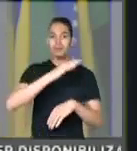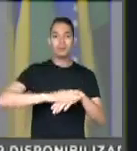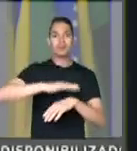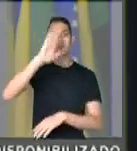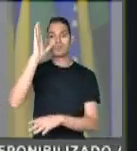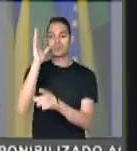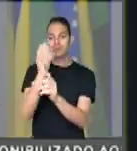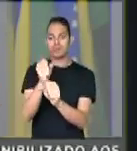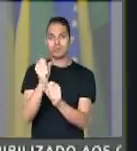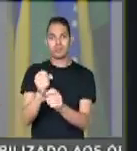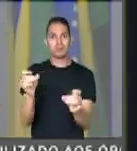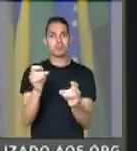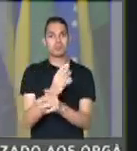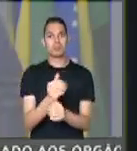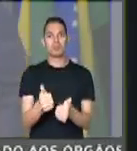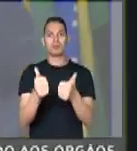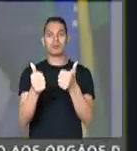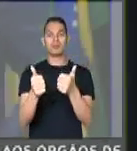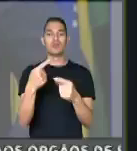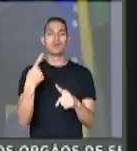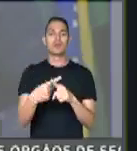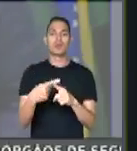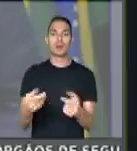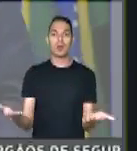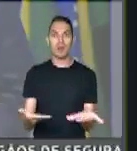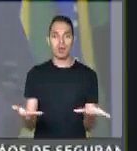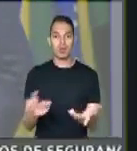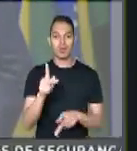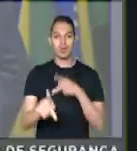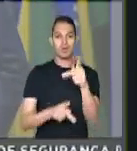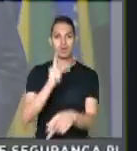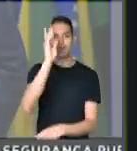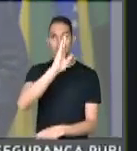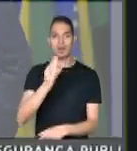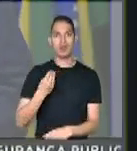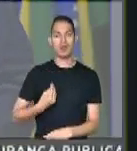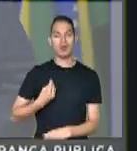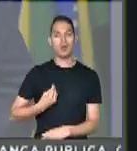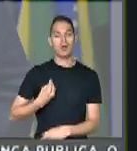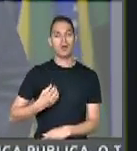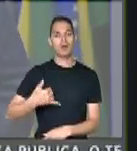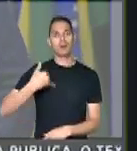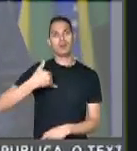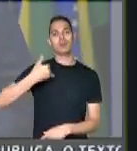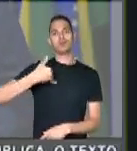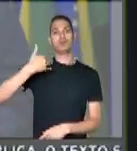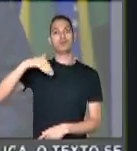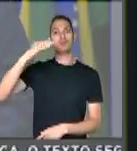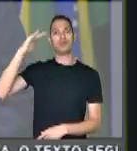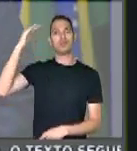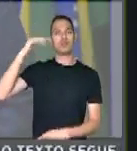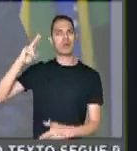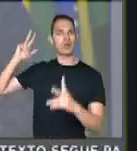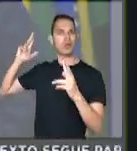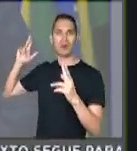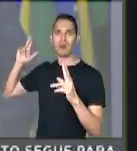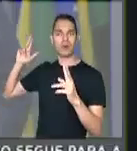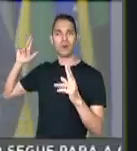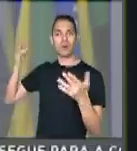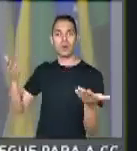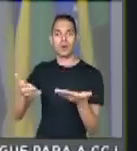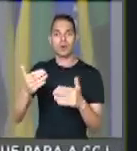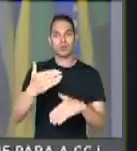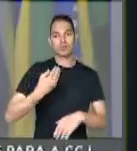contas. E por quê? Porque hoje o brasileiro vive mais do que vivia há algum tempo